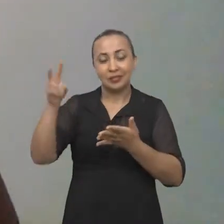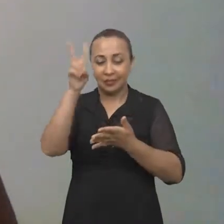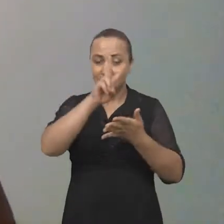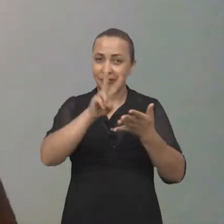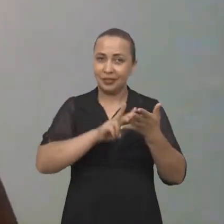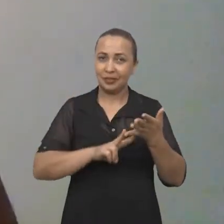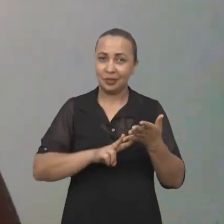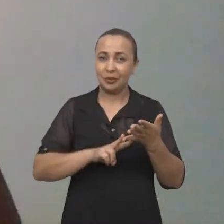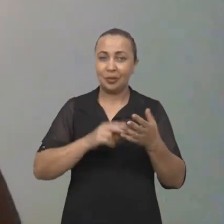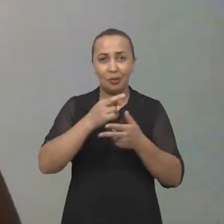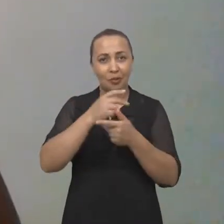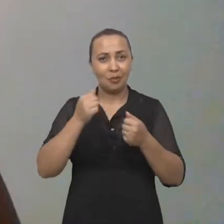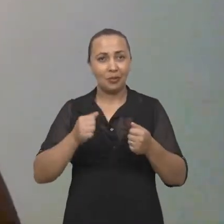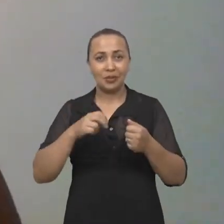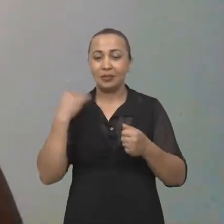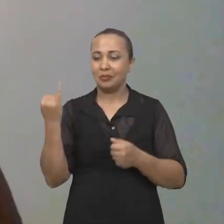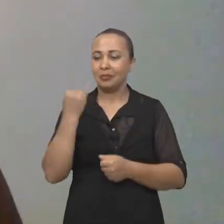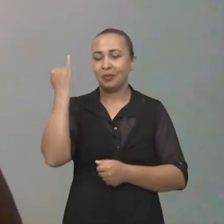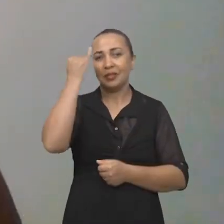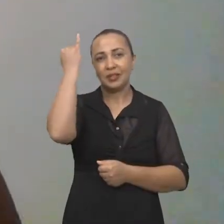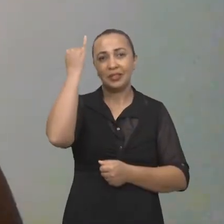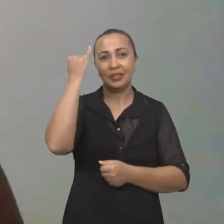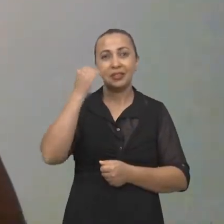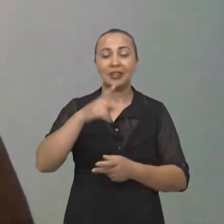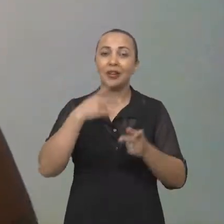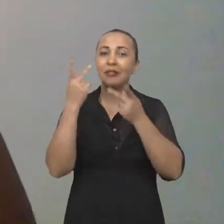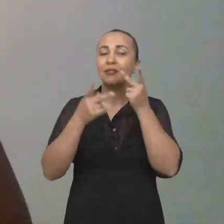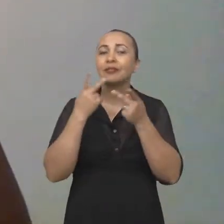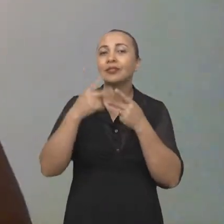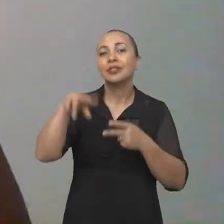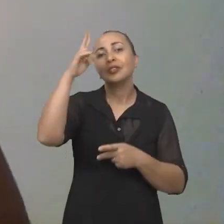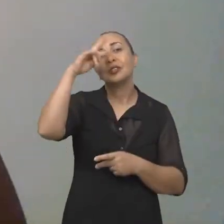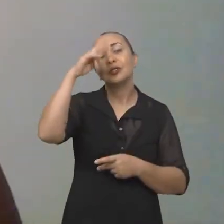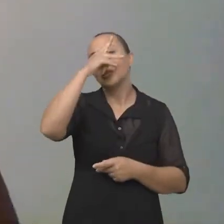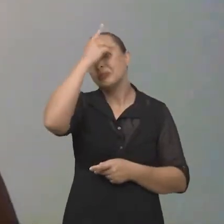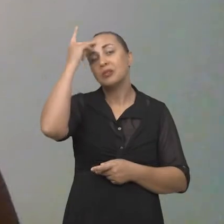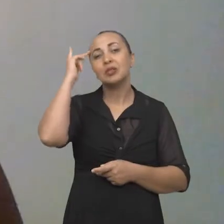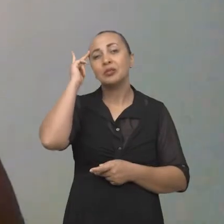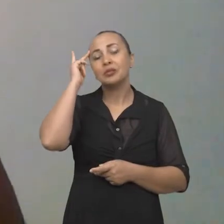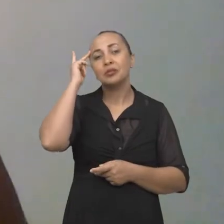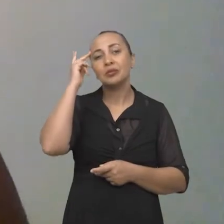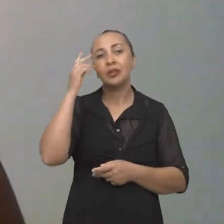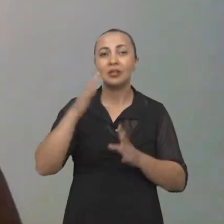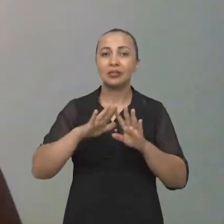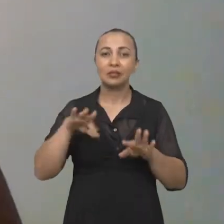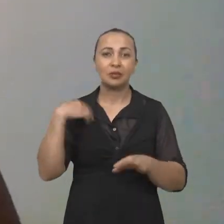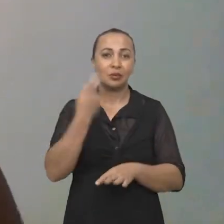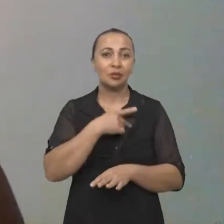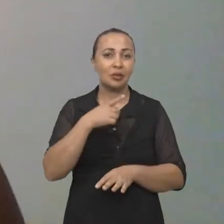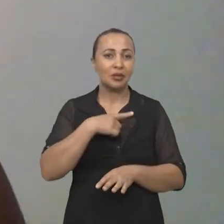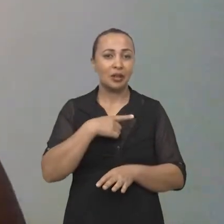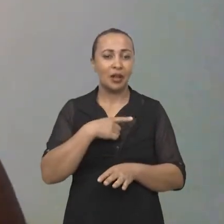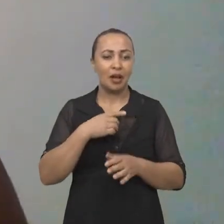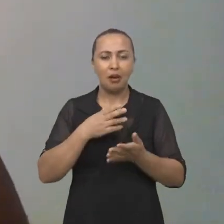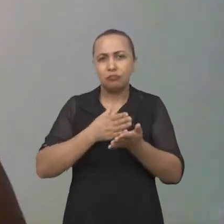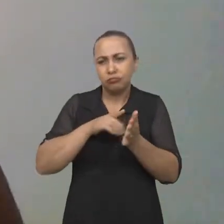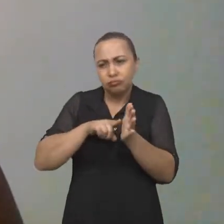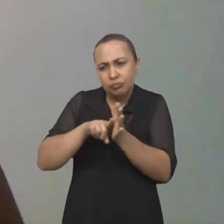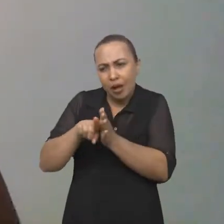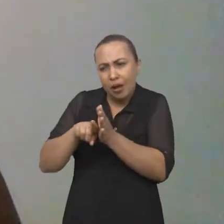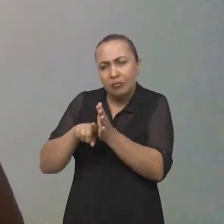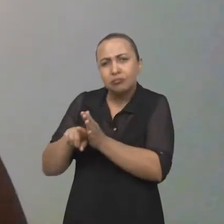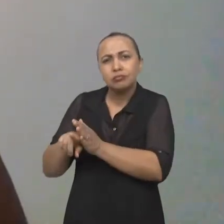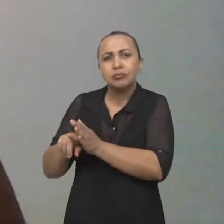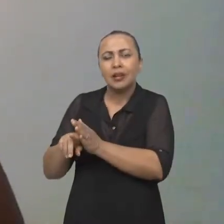literatura elementos importantes que contem a história das pessoas. A gente tem essa estratégia